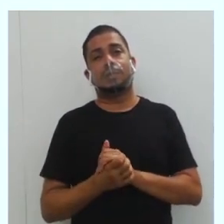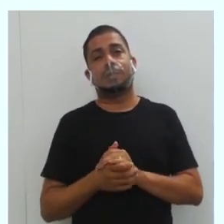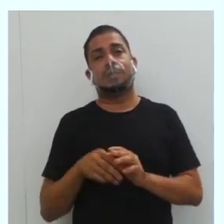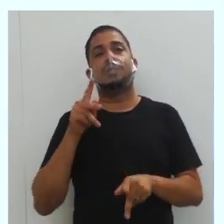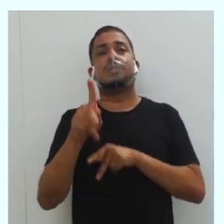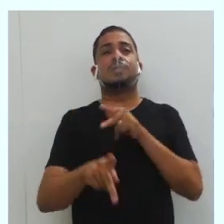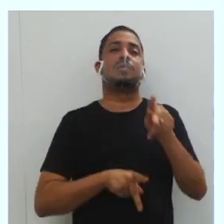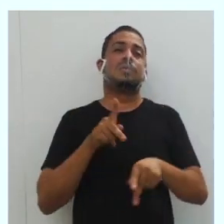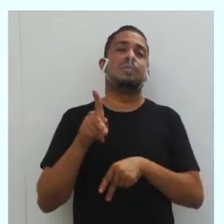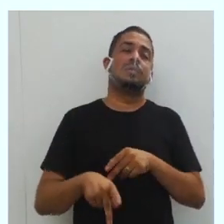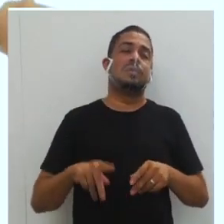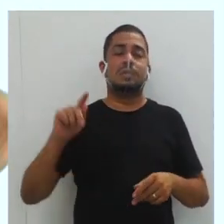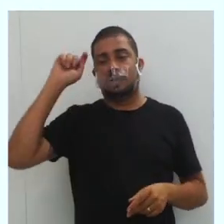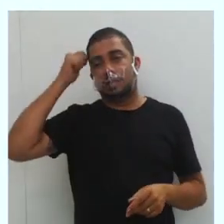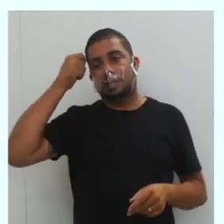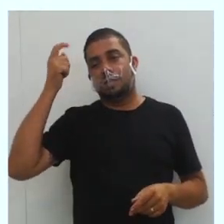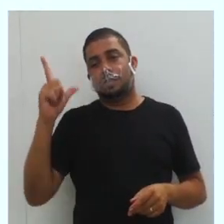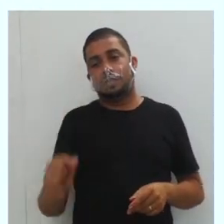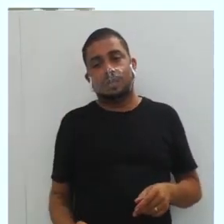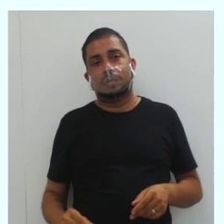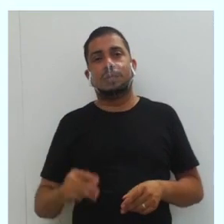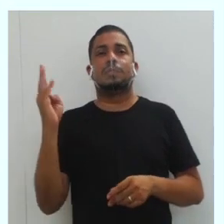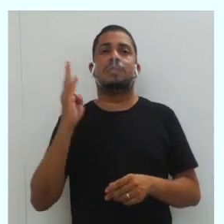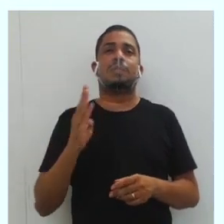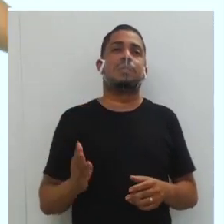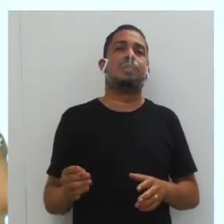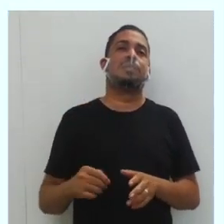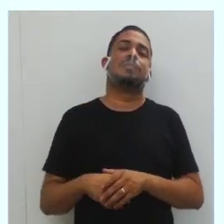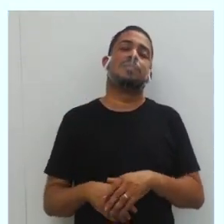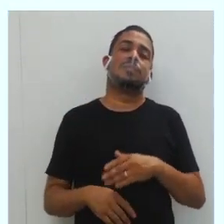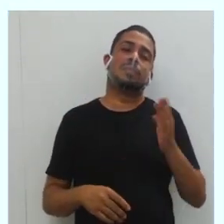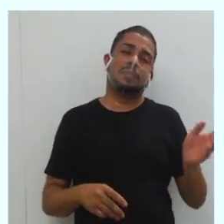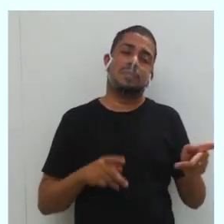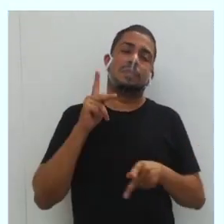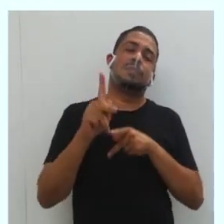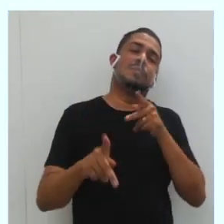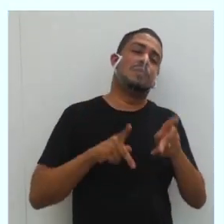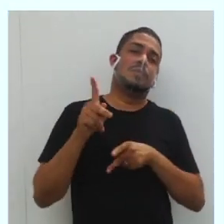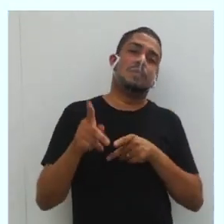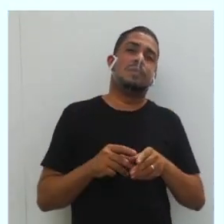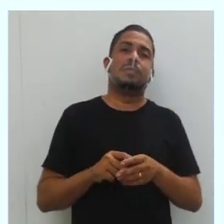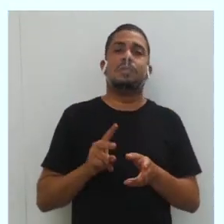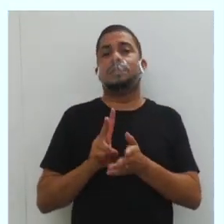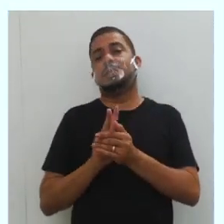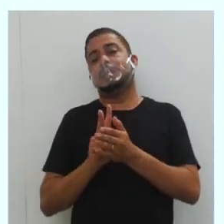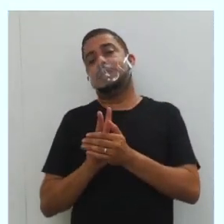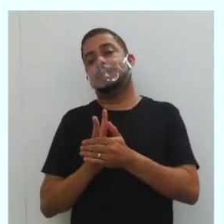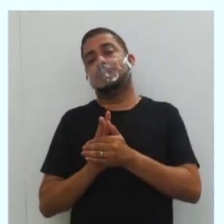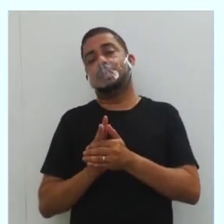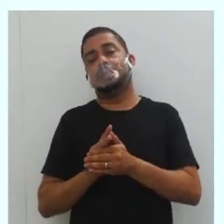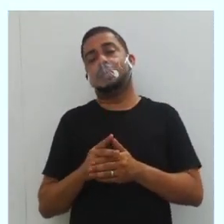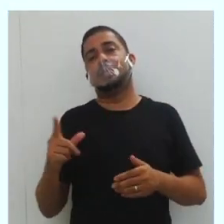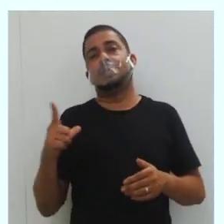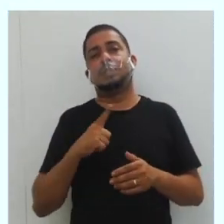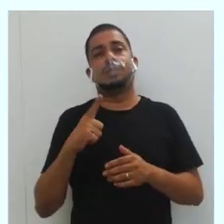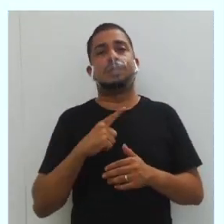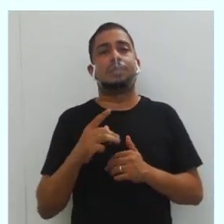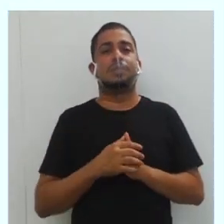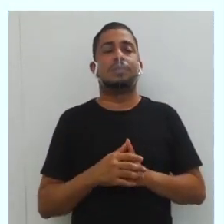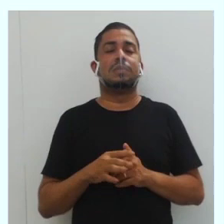dos povos africanos, afro-brasileiros, no caso, e dos povos indígenas. Eu trouxe aqui